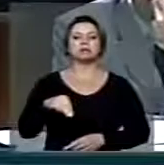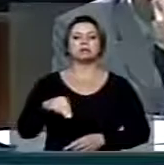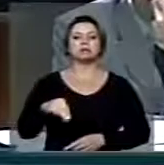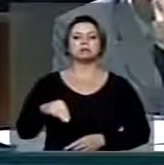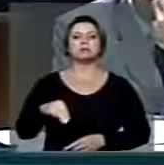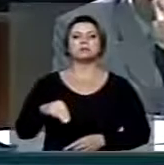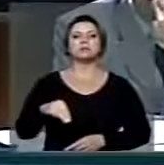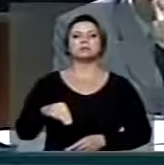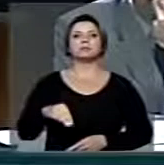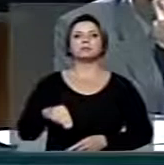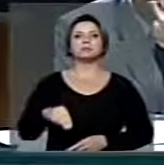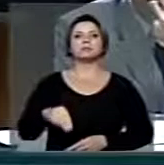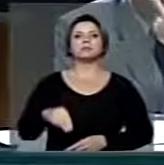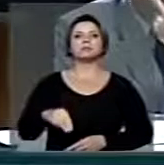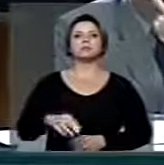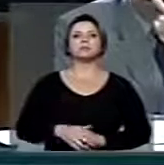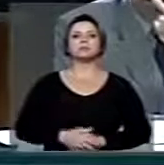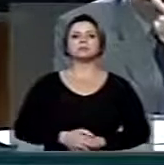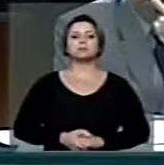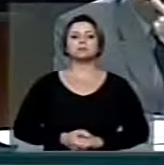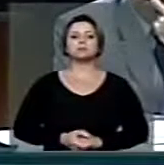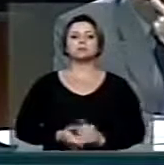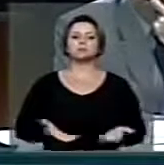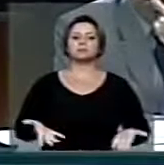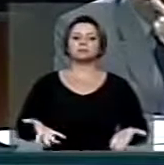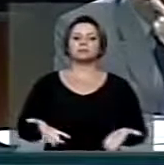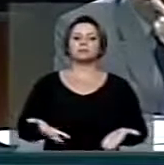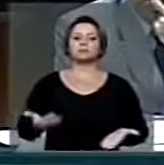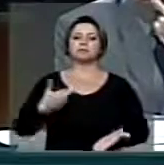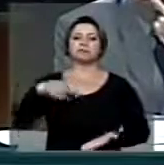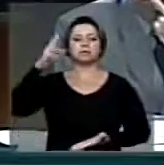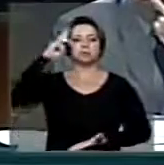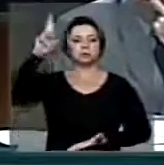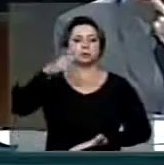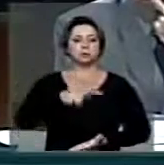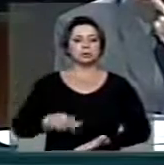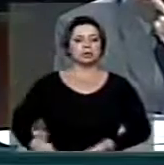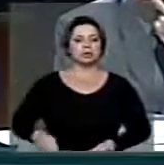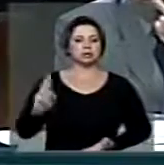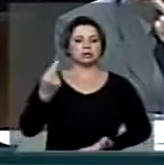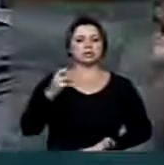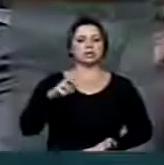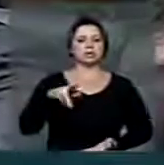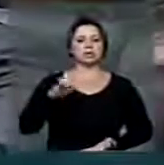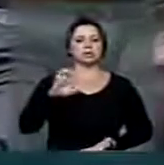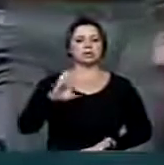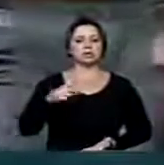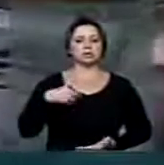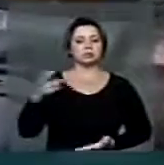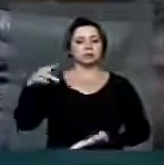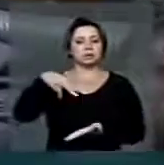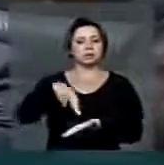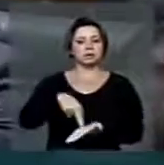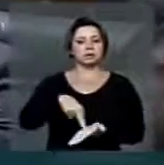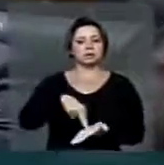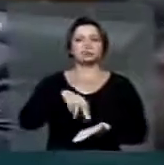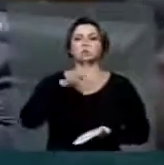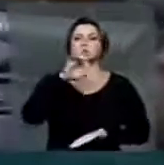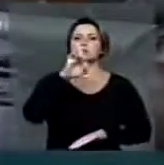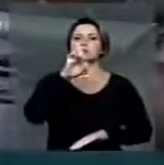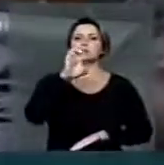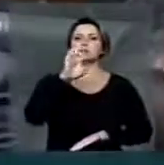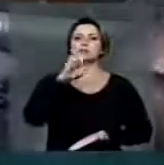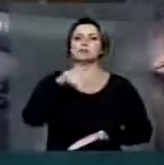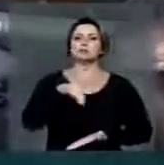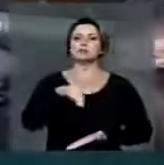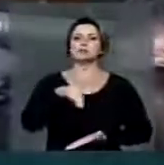Presidente, presidente Henrique Alves, eu venho aqui na missão de dizer que o Democratas é um